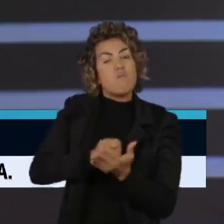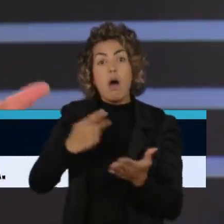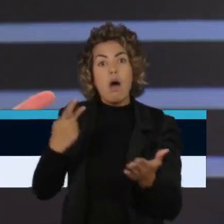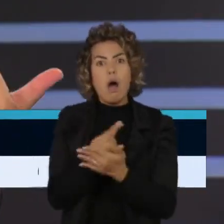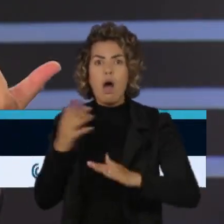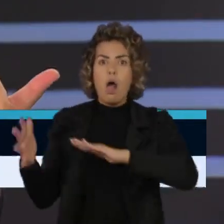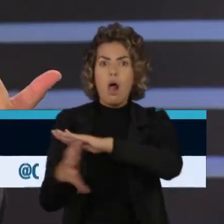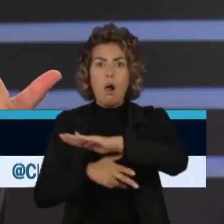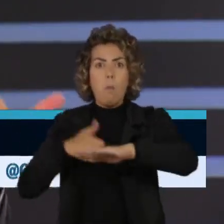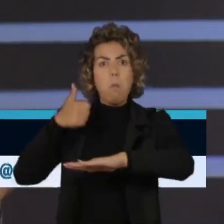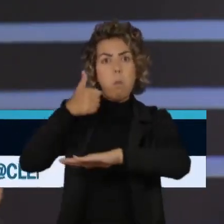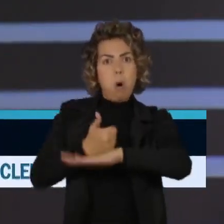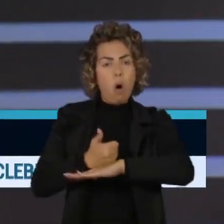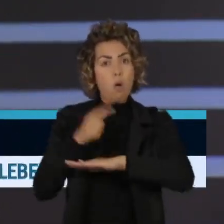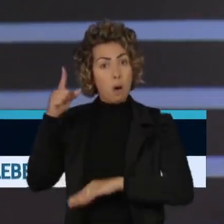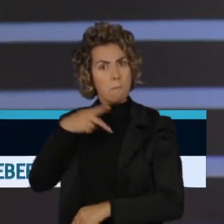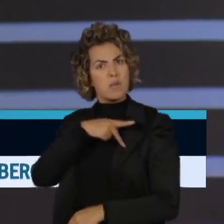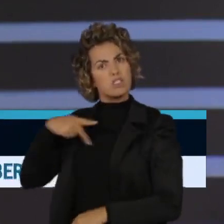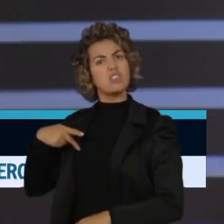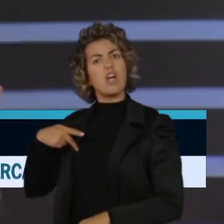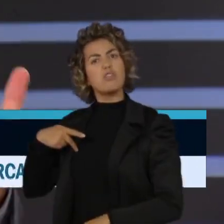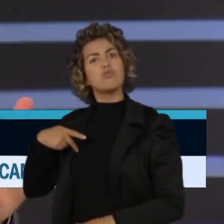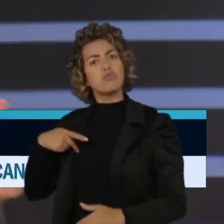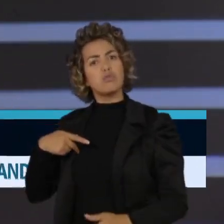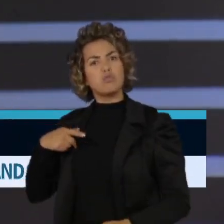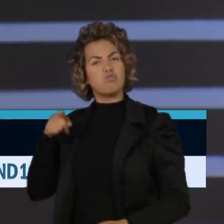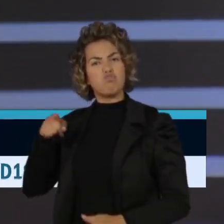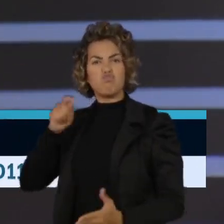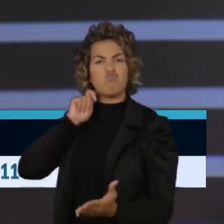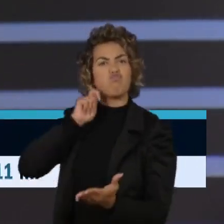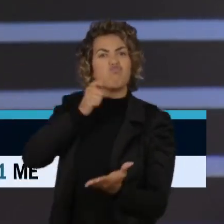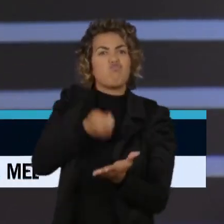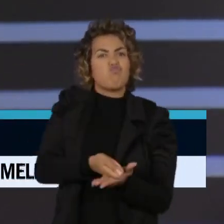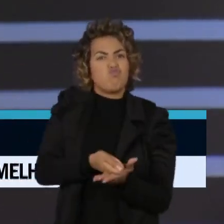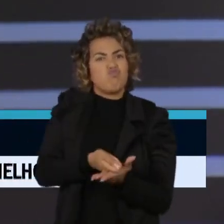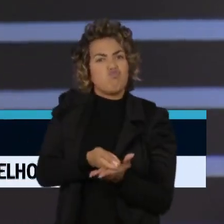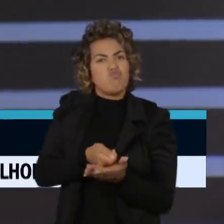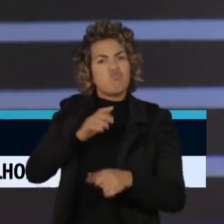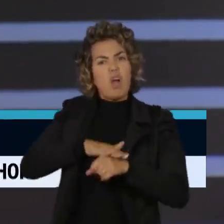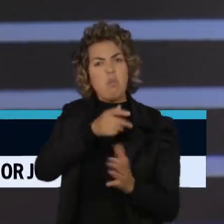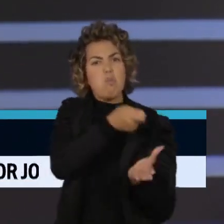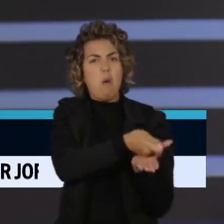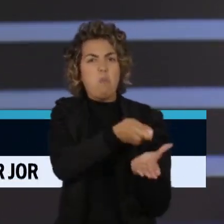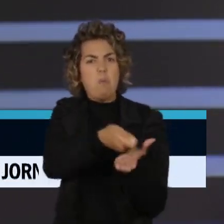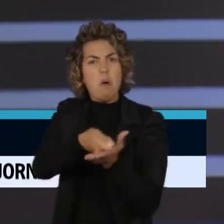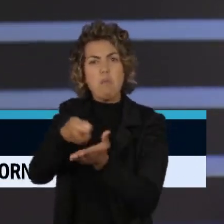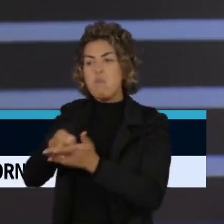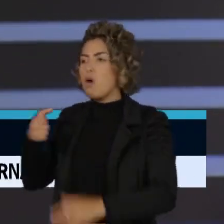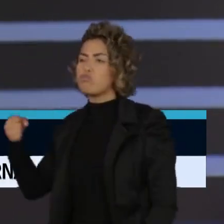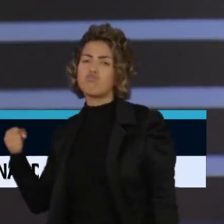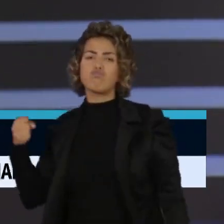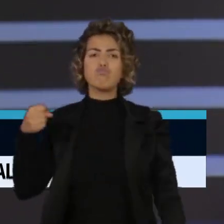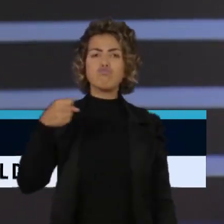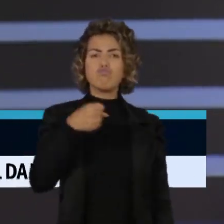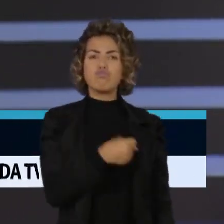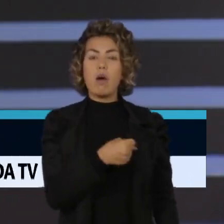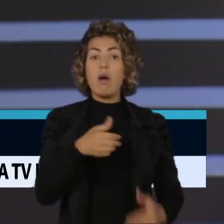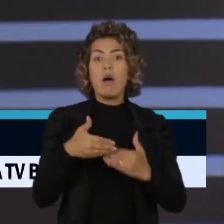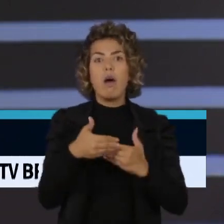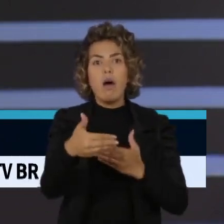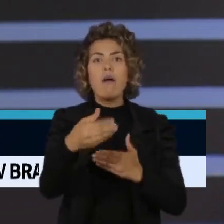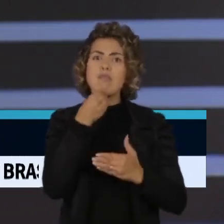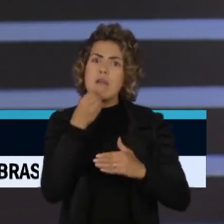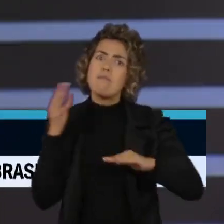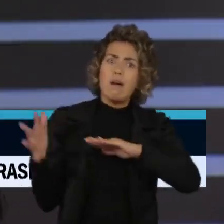Entra o presidente atual, o ditador atual, digamos assim, e há agora uma nova tentativa de golpe de Estado.